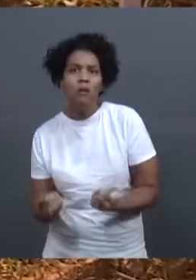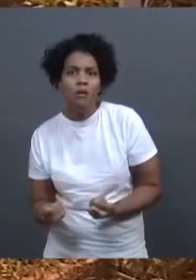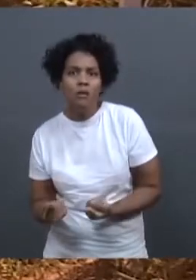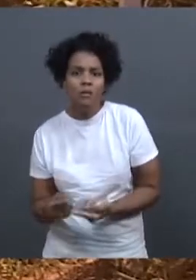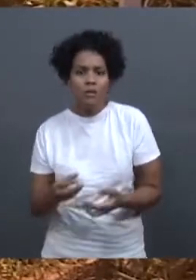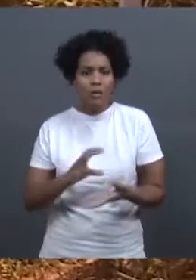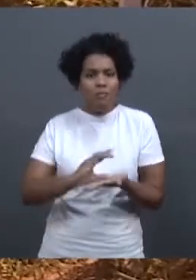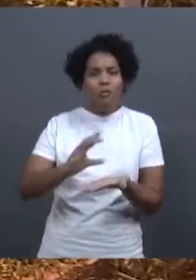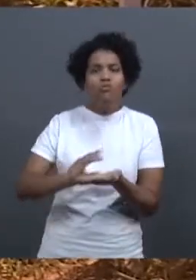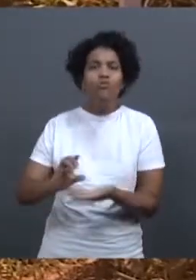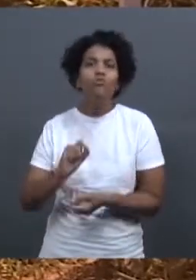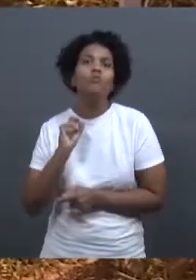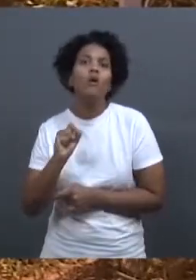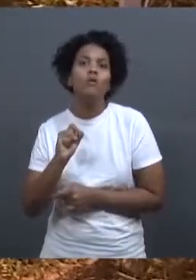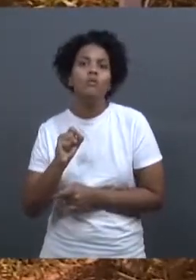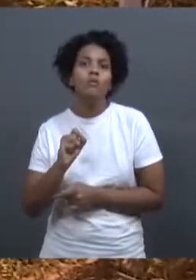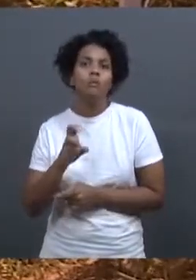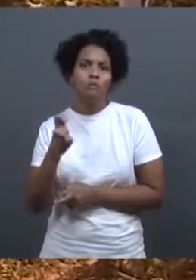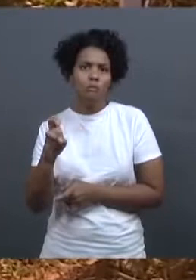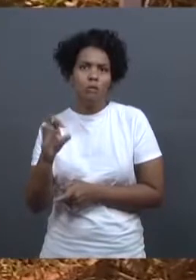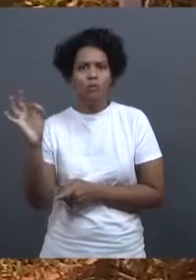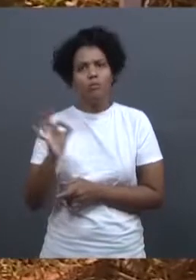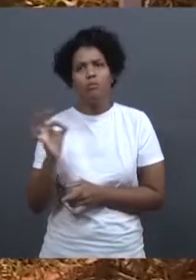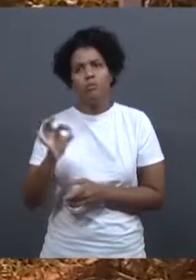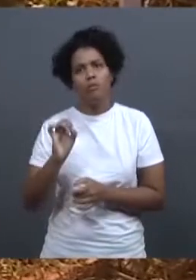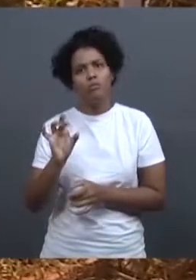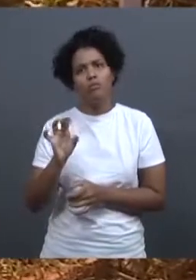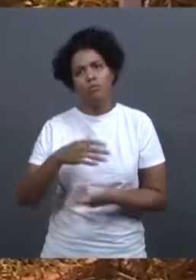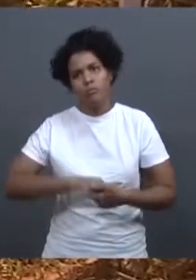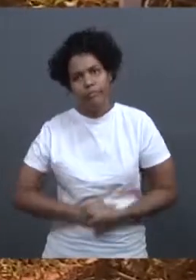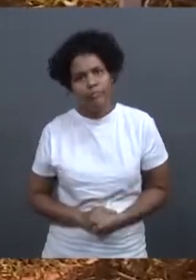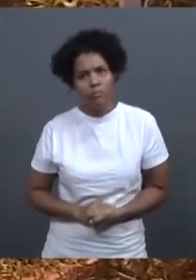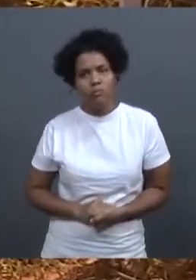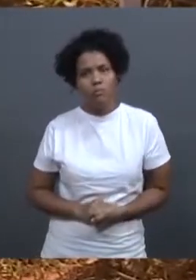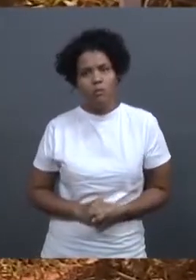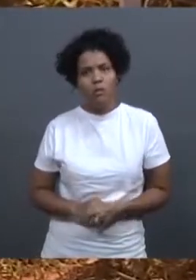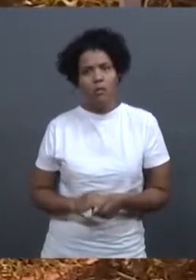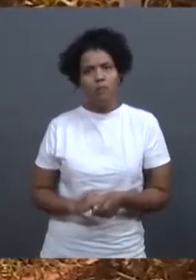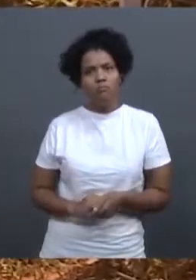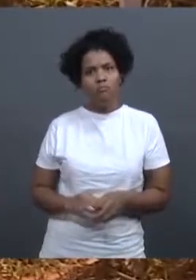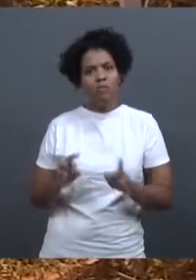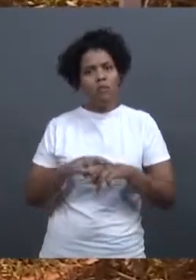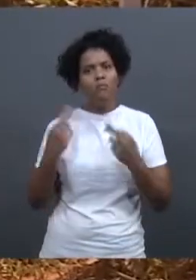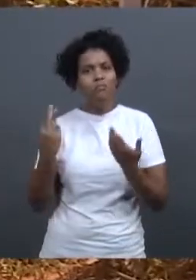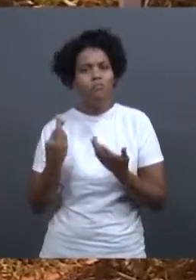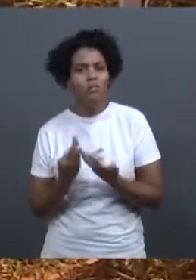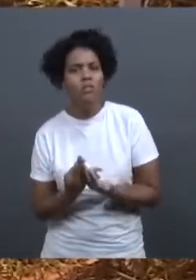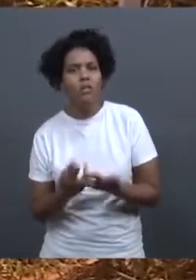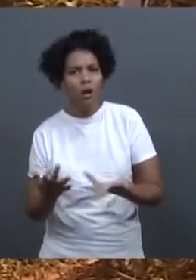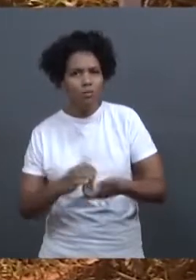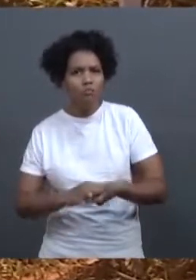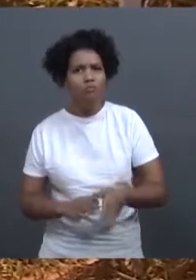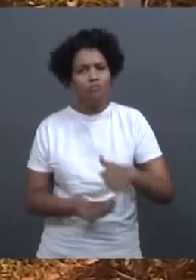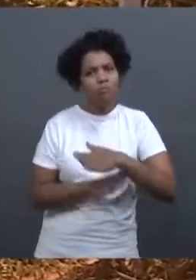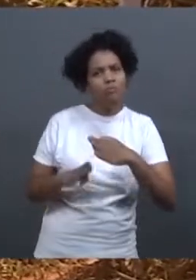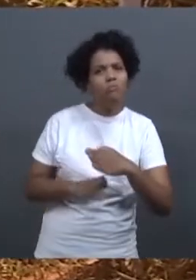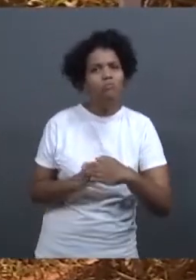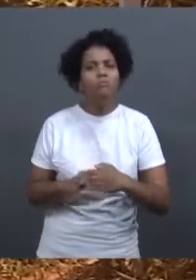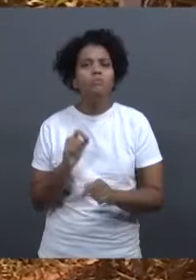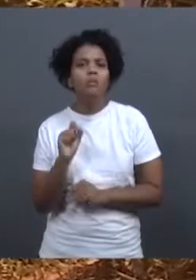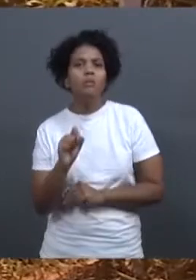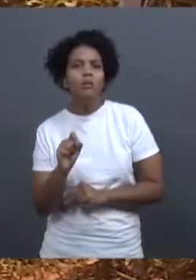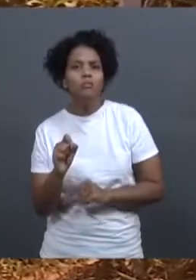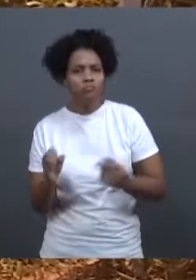tragédia, foi firmado um termo de transição e de ajustamento de conduta entre a União e a Renova, com 42 programas a serem providenciados pela